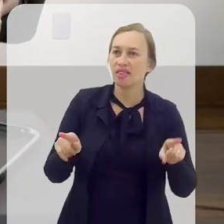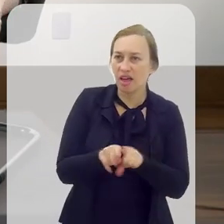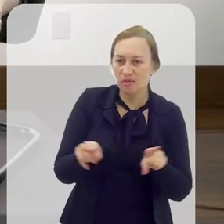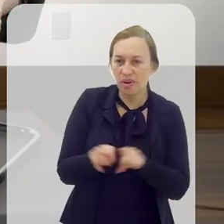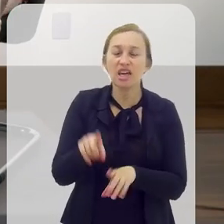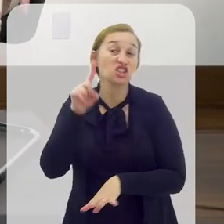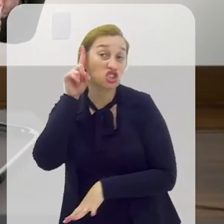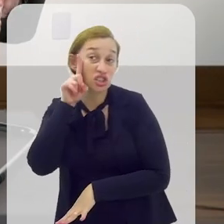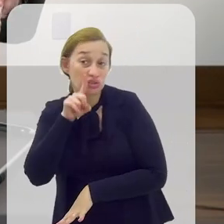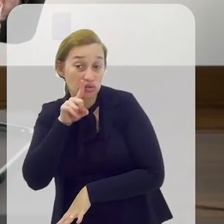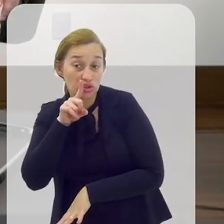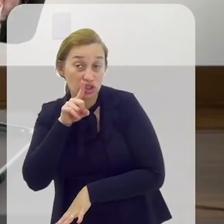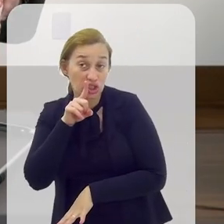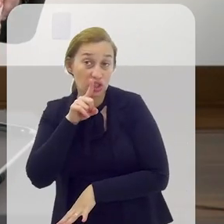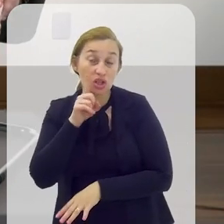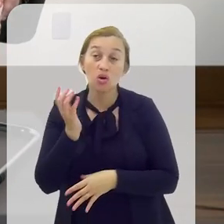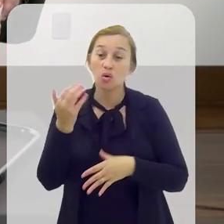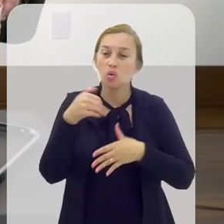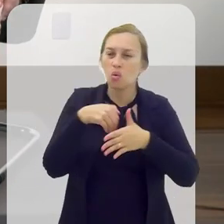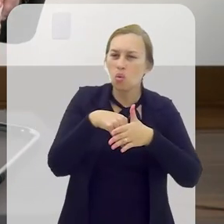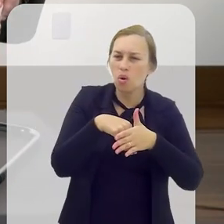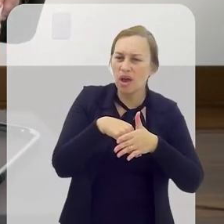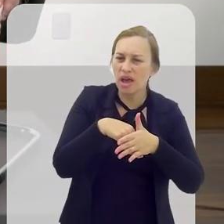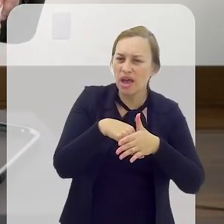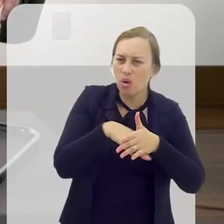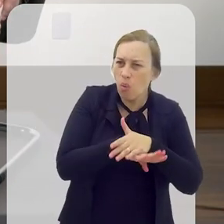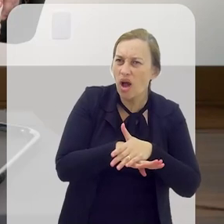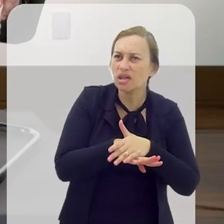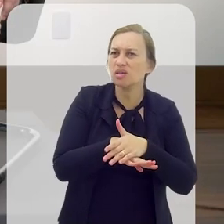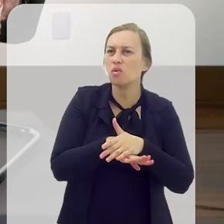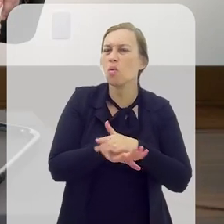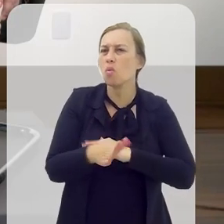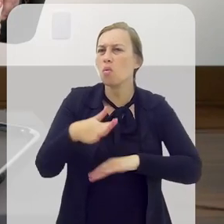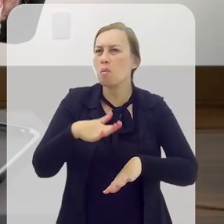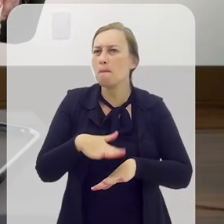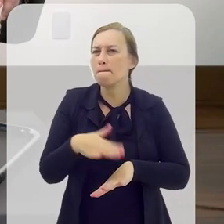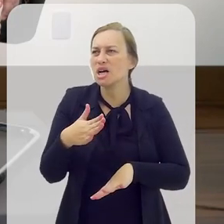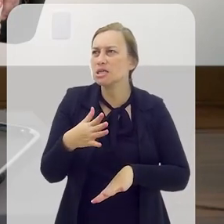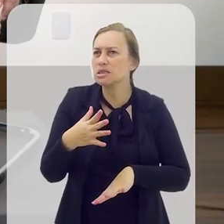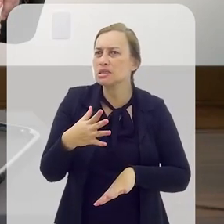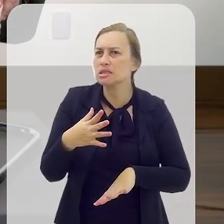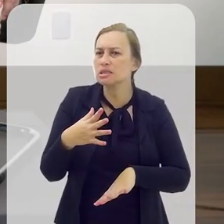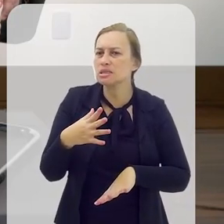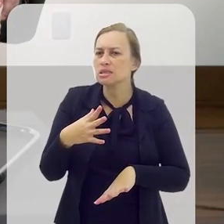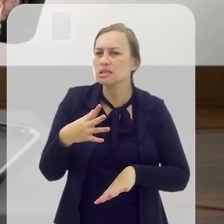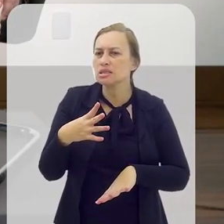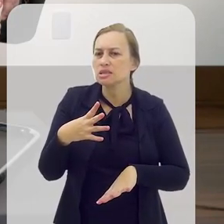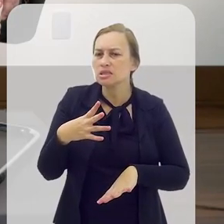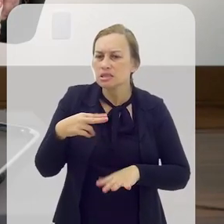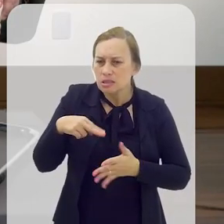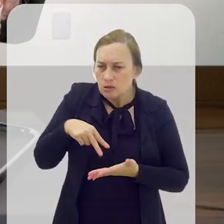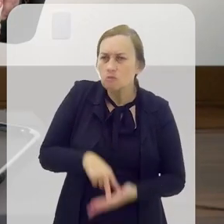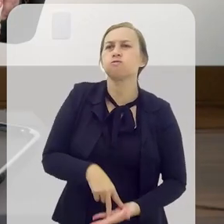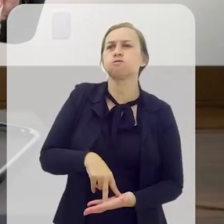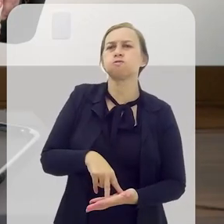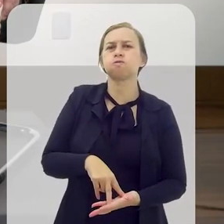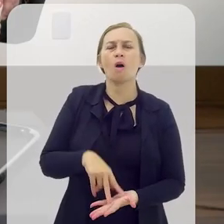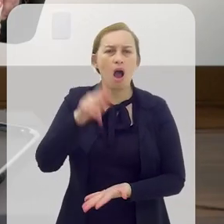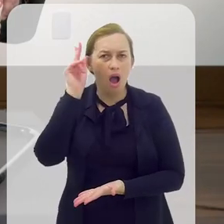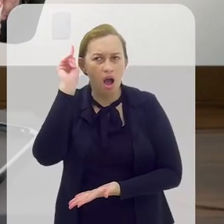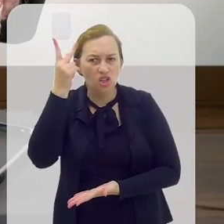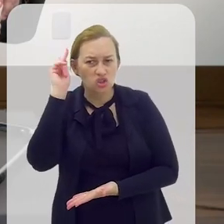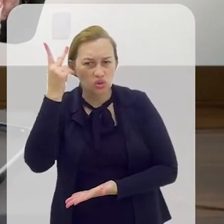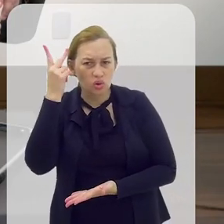Pois é, Estados Unidos. que eles, no Canadá, guardam ainda com mais... Bem mais firmes ainda